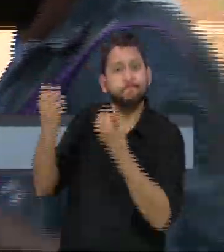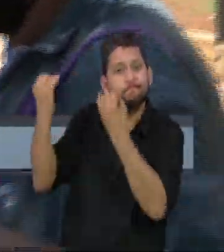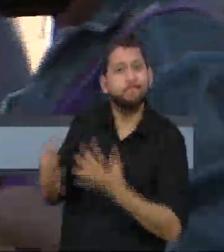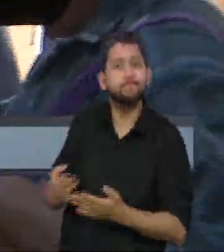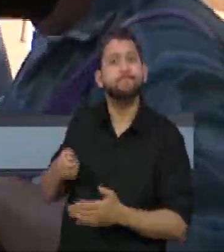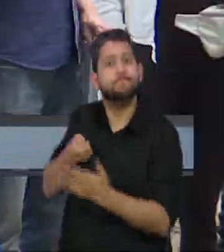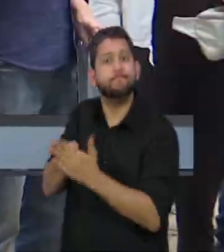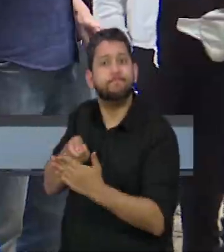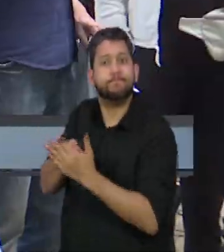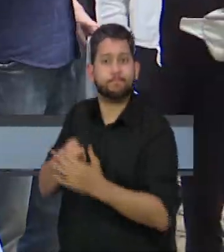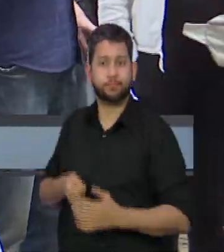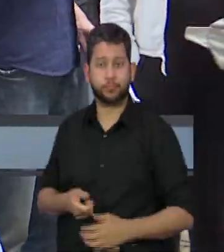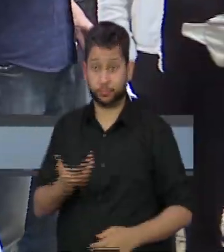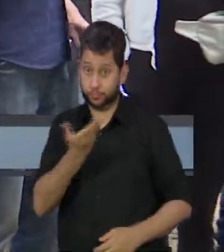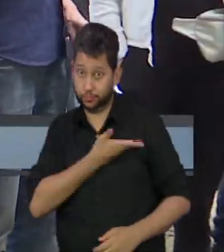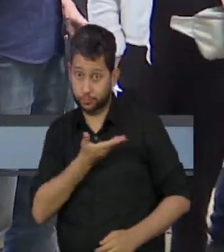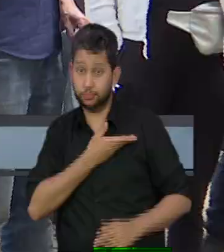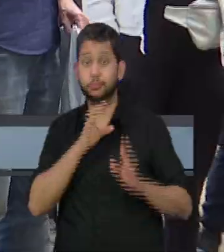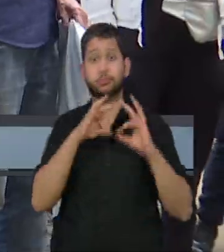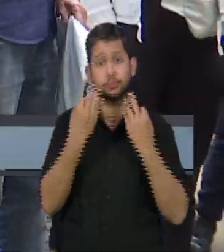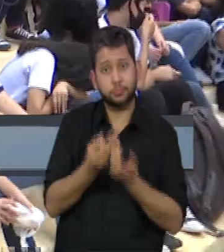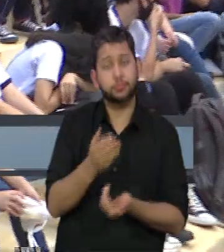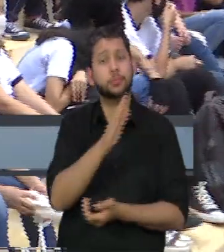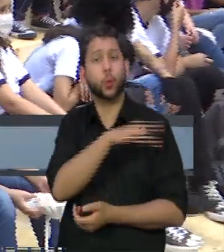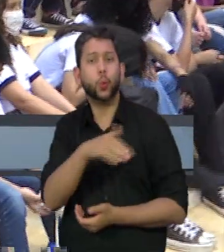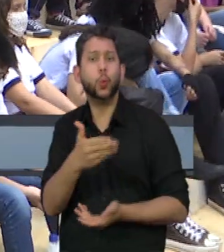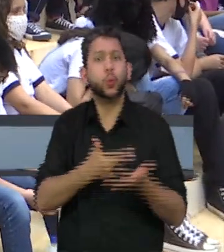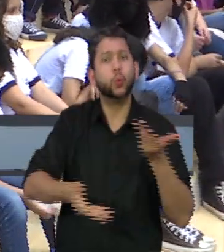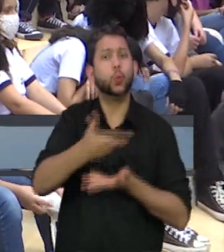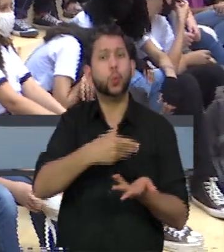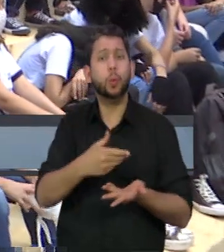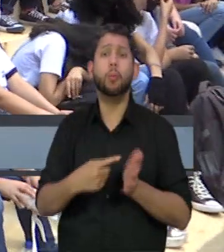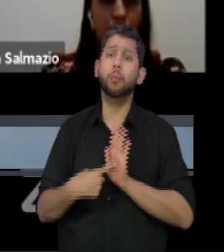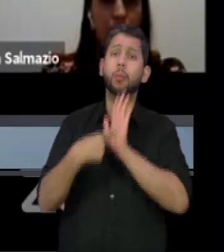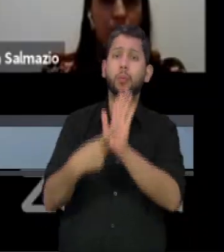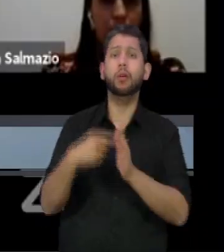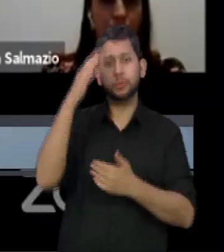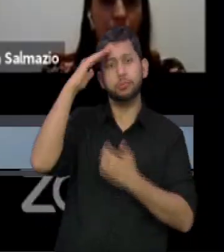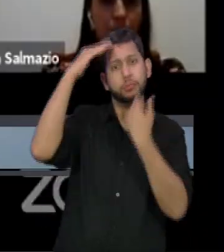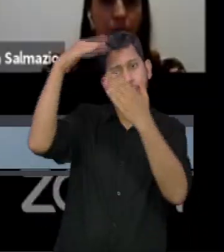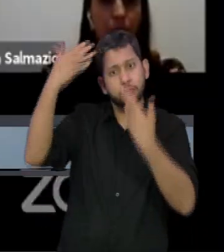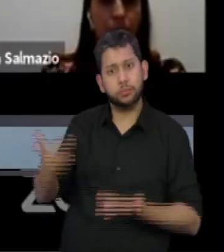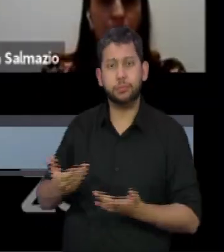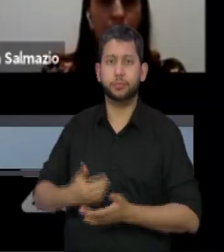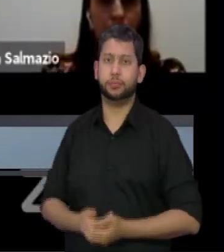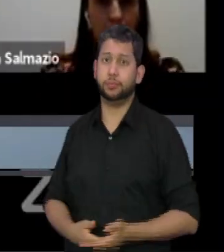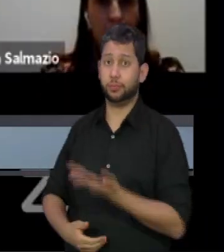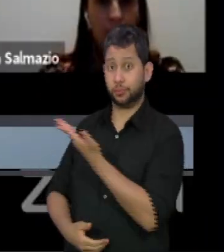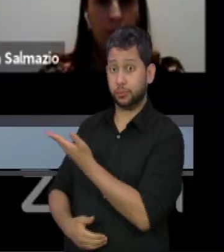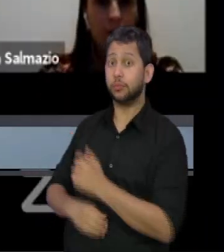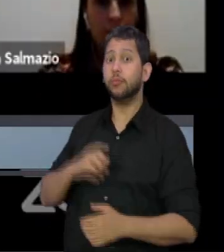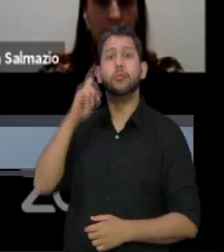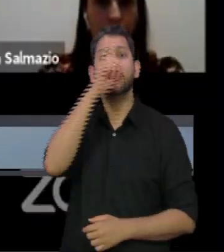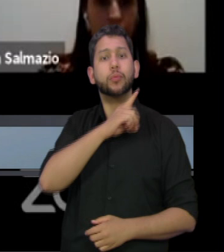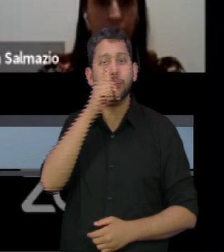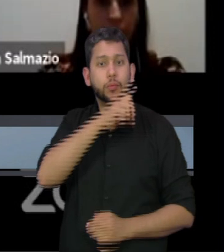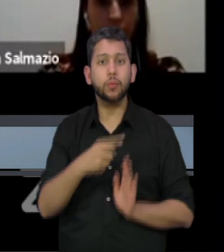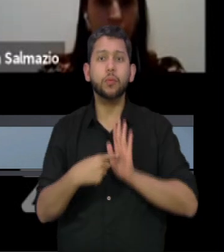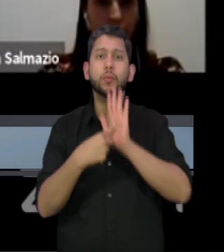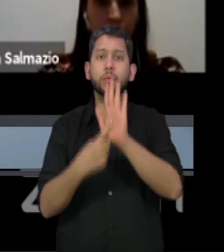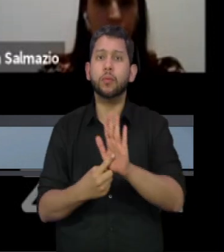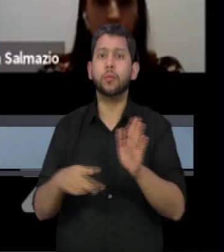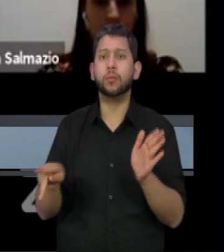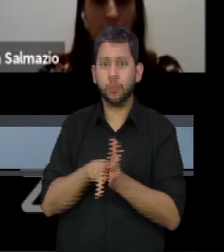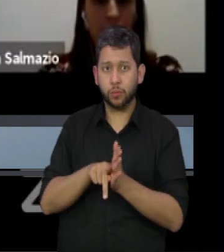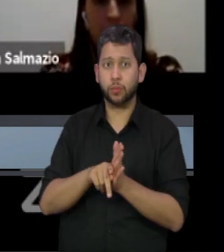familiares, jornalistas e estudantes celebraram a vida e a obra de Vlado. Neste domingo, os ganhadores da 40ª edição do prêmio